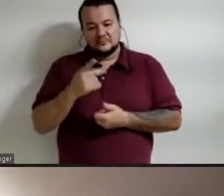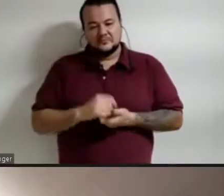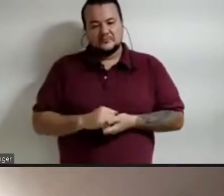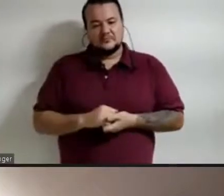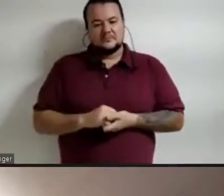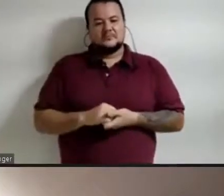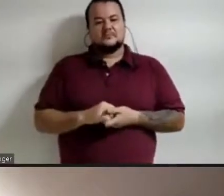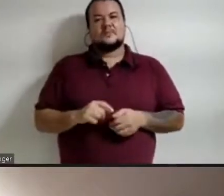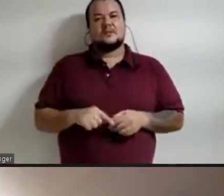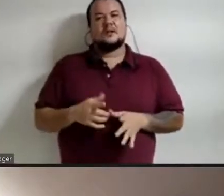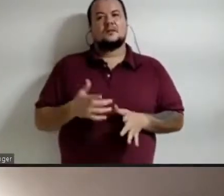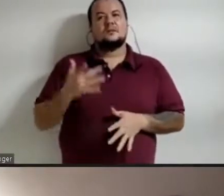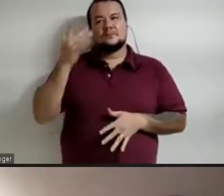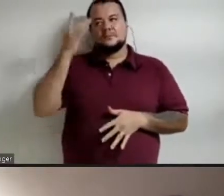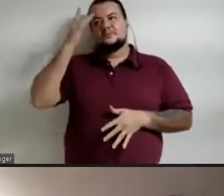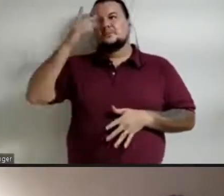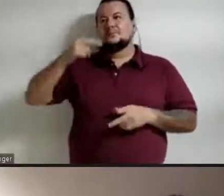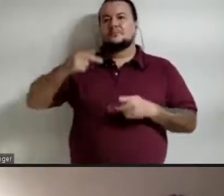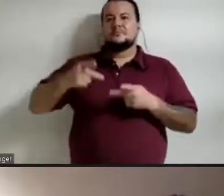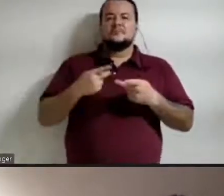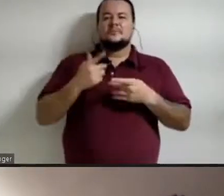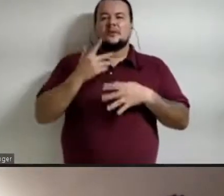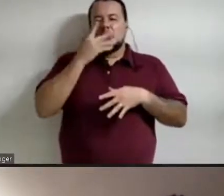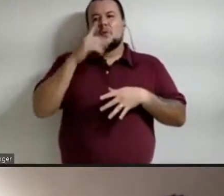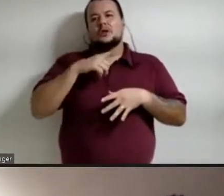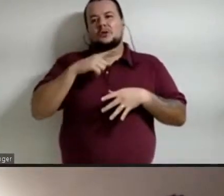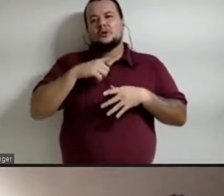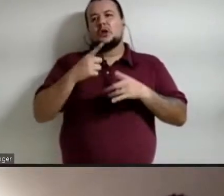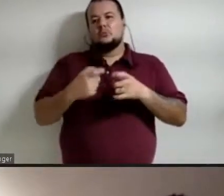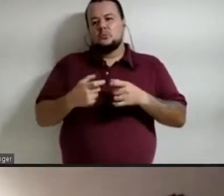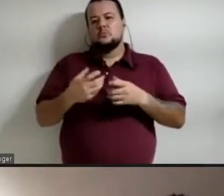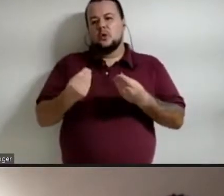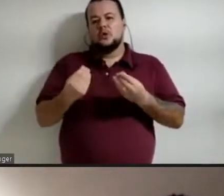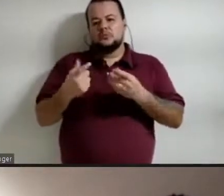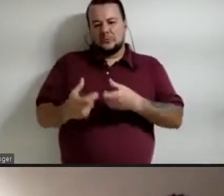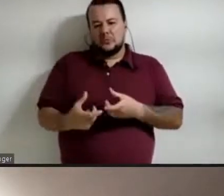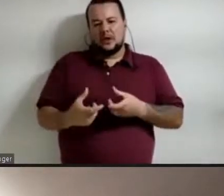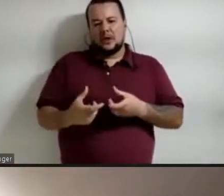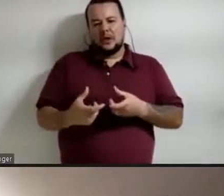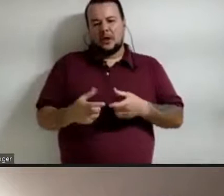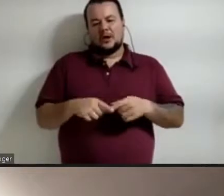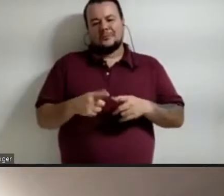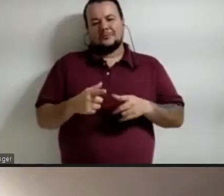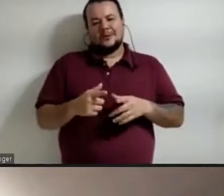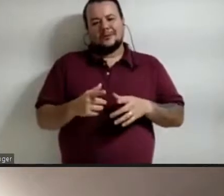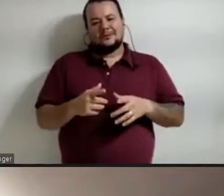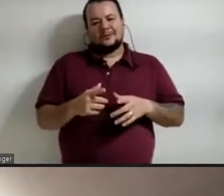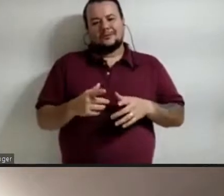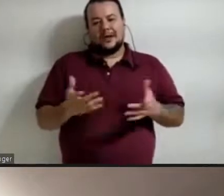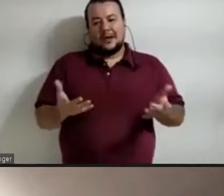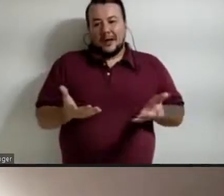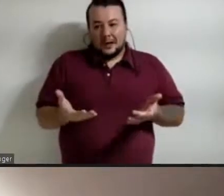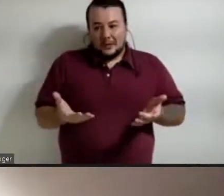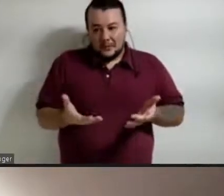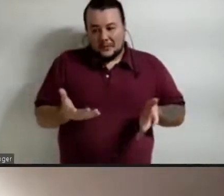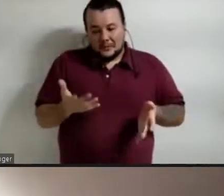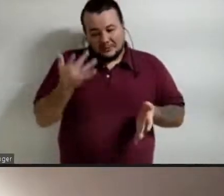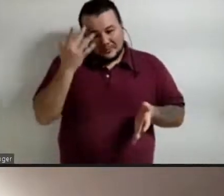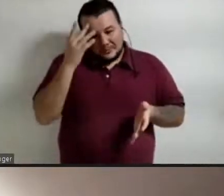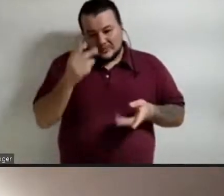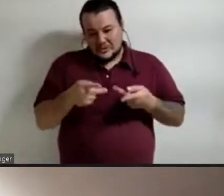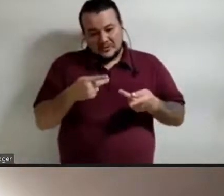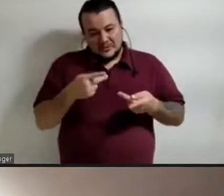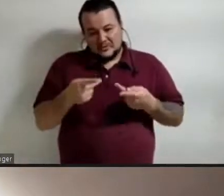saberia dizer, acho que tem muito espaço, mas eu mesmo não posso dizer que neste momento não é uma coisa que a gente